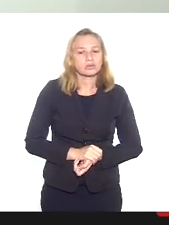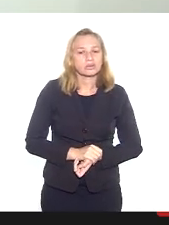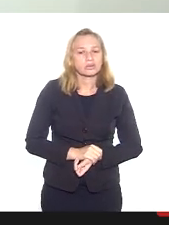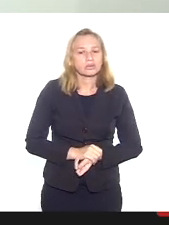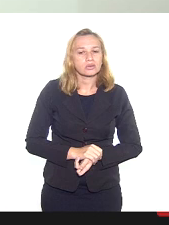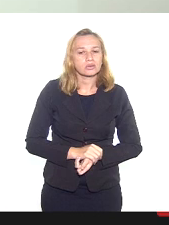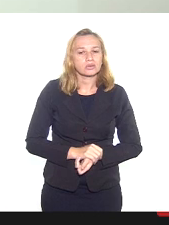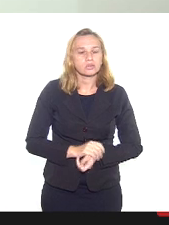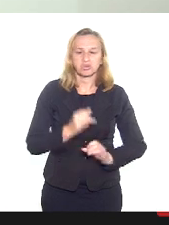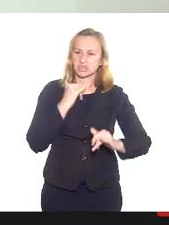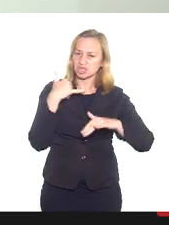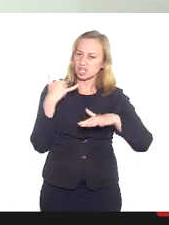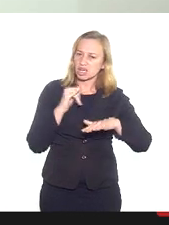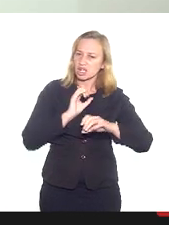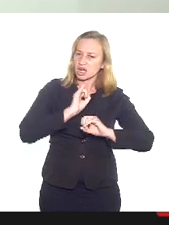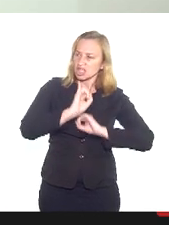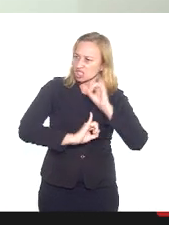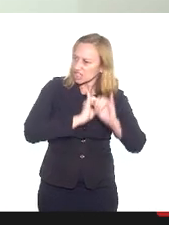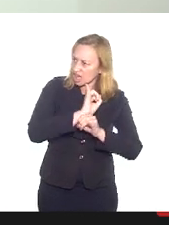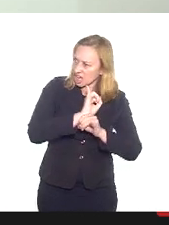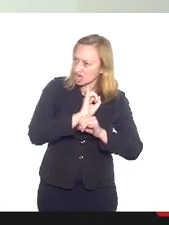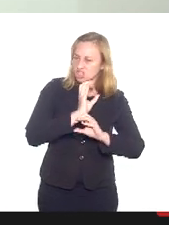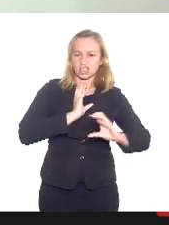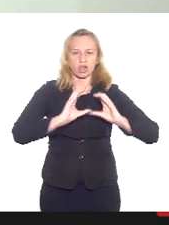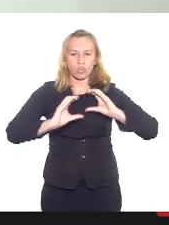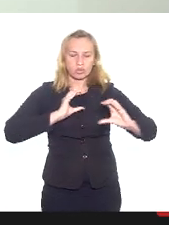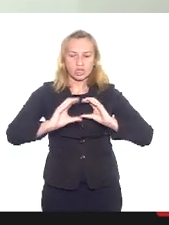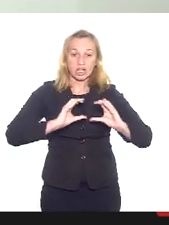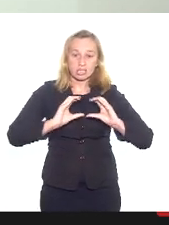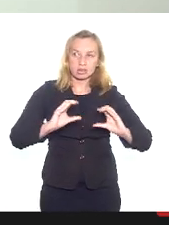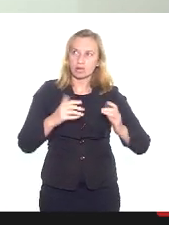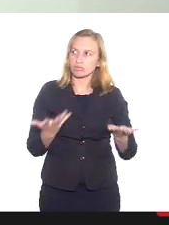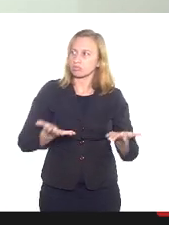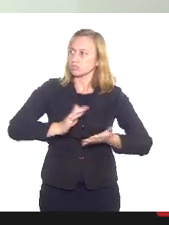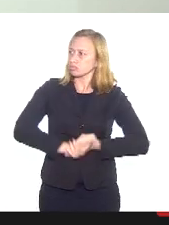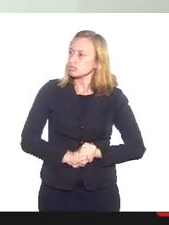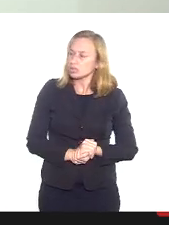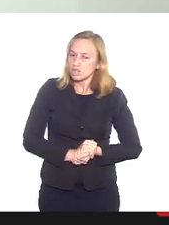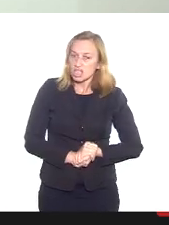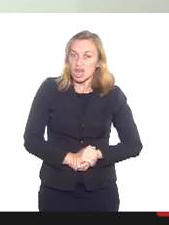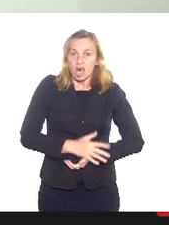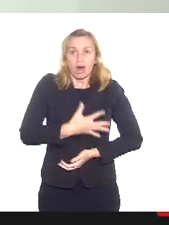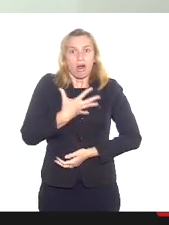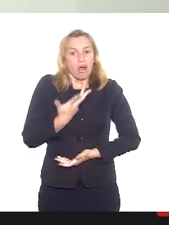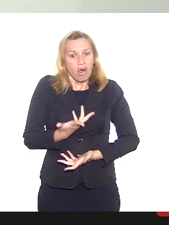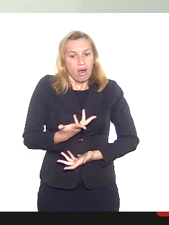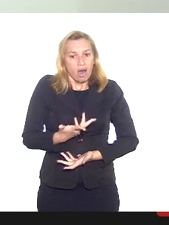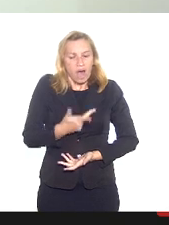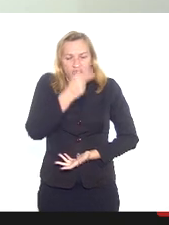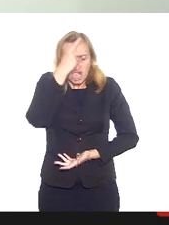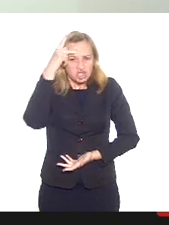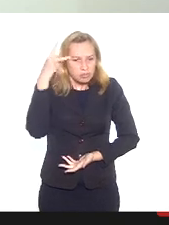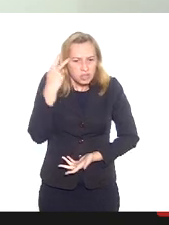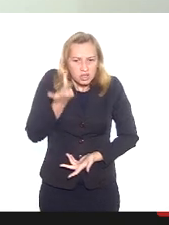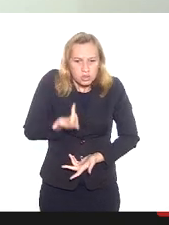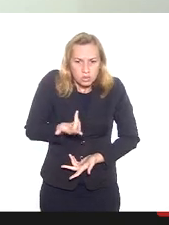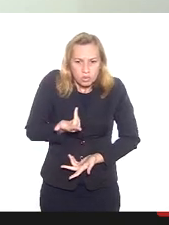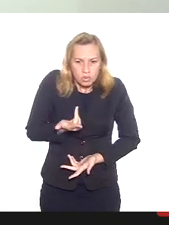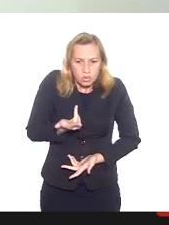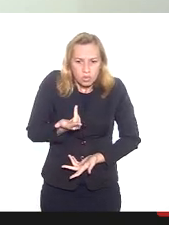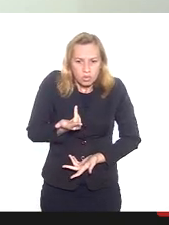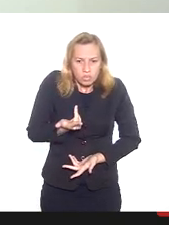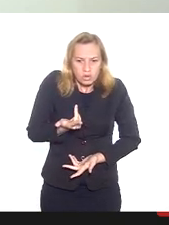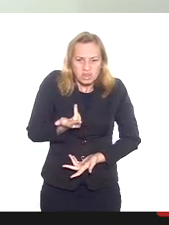da internet, da comunicação, é incrível como as pessoas elas se prestam a divulgar